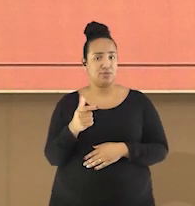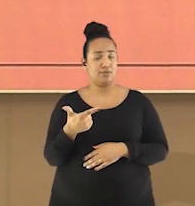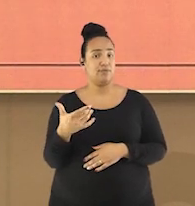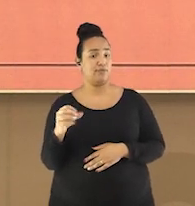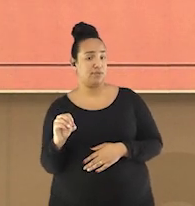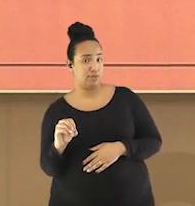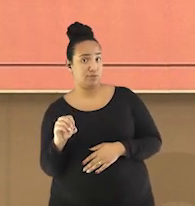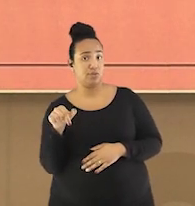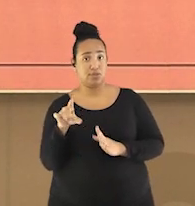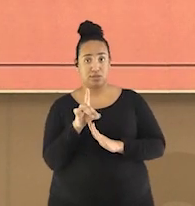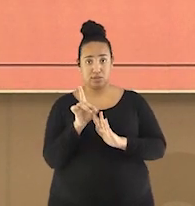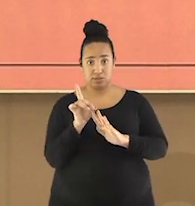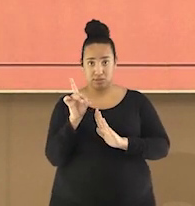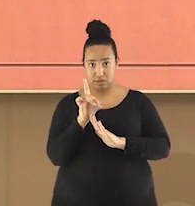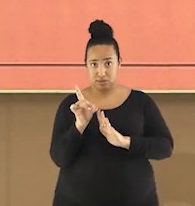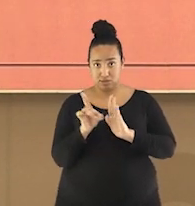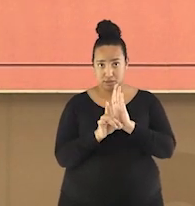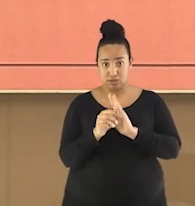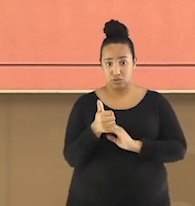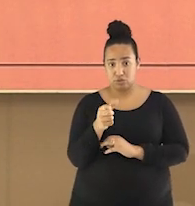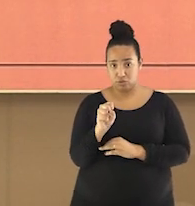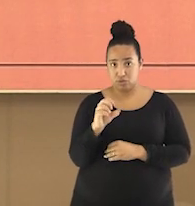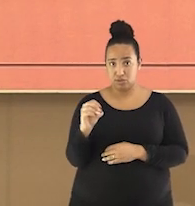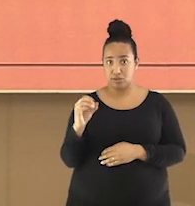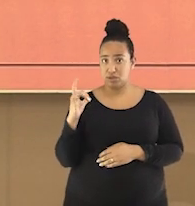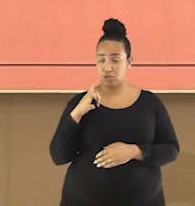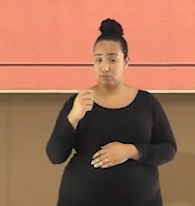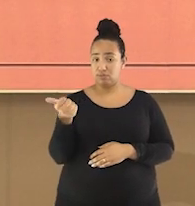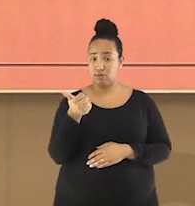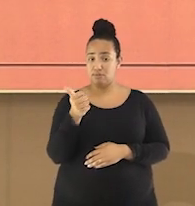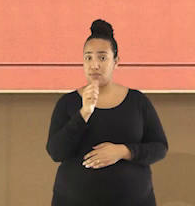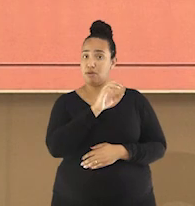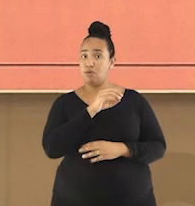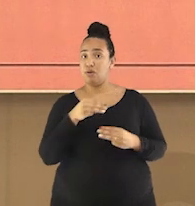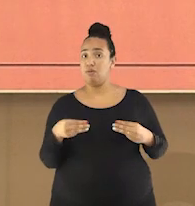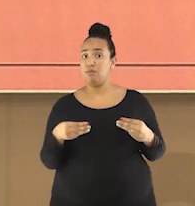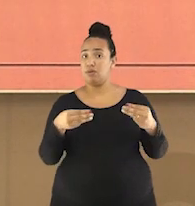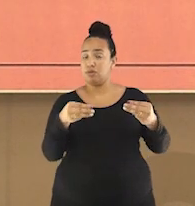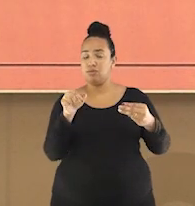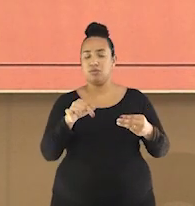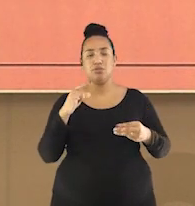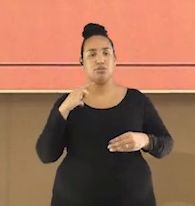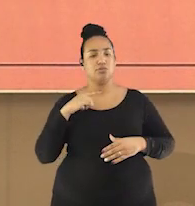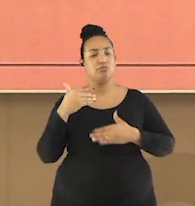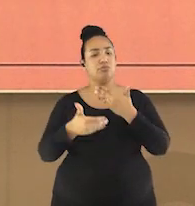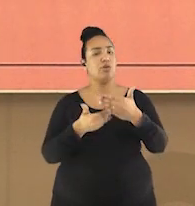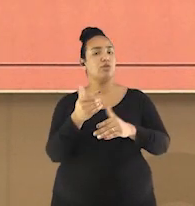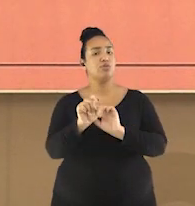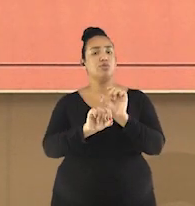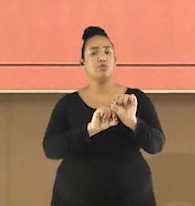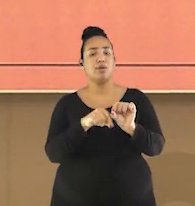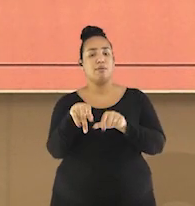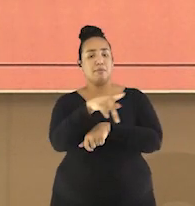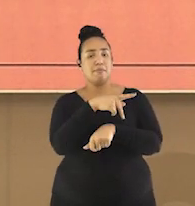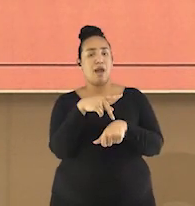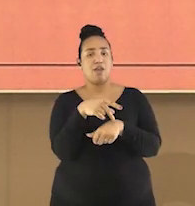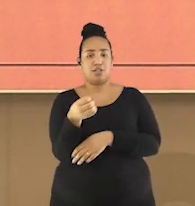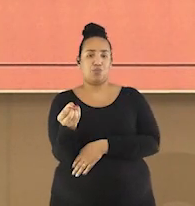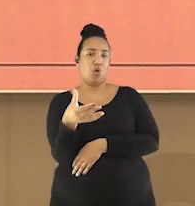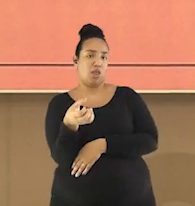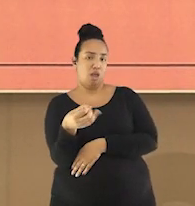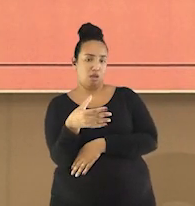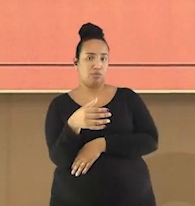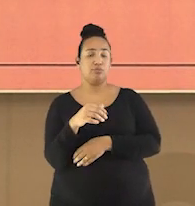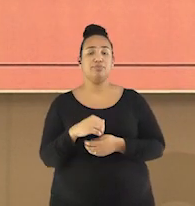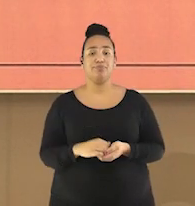80 era governada pelo primeiro-ministro, o qual liderava um processo de modernização no país. O